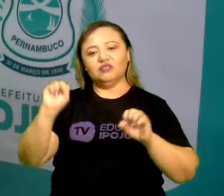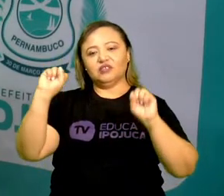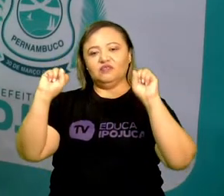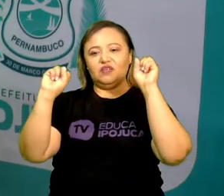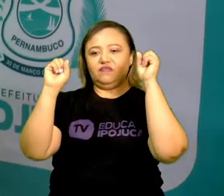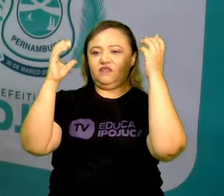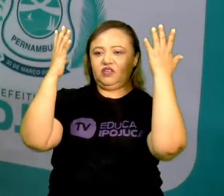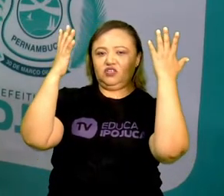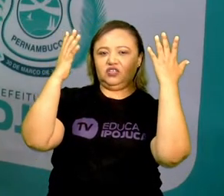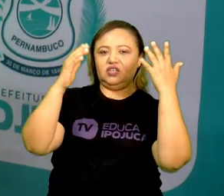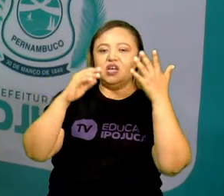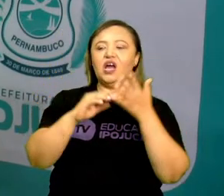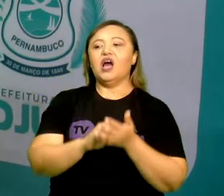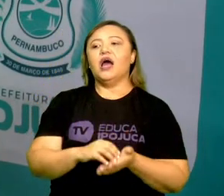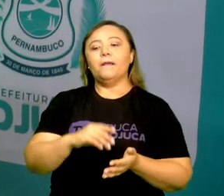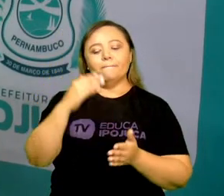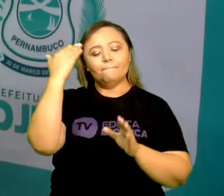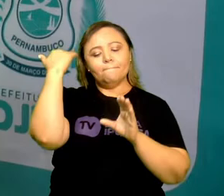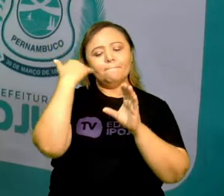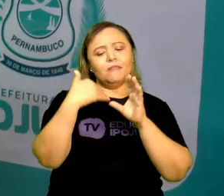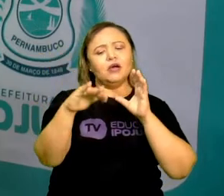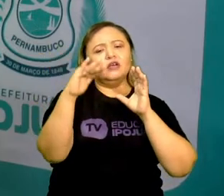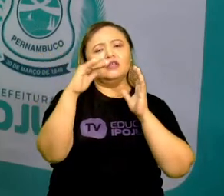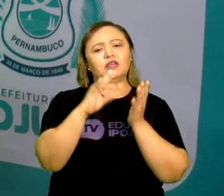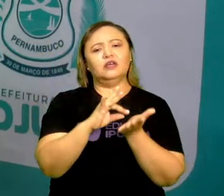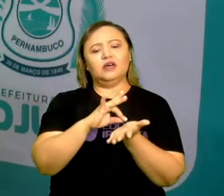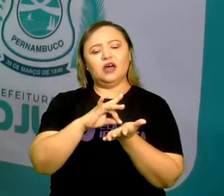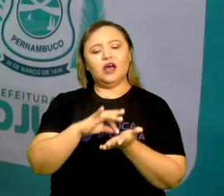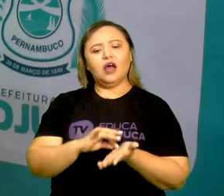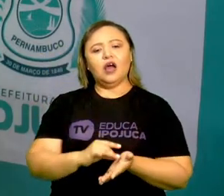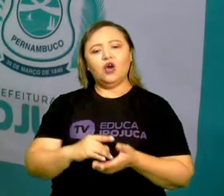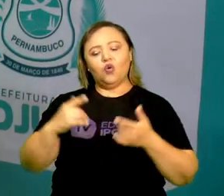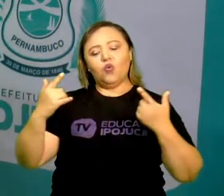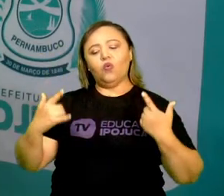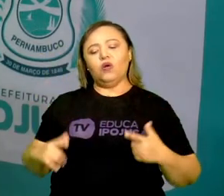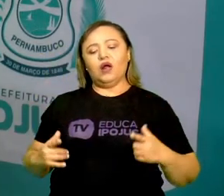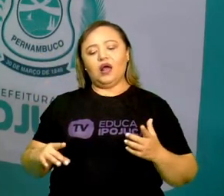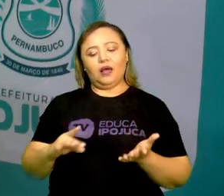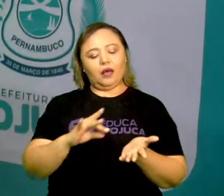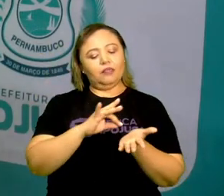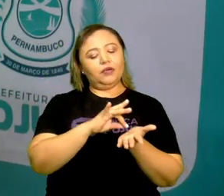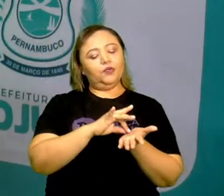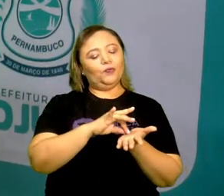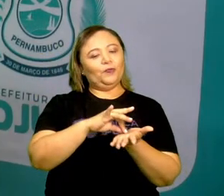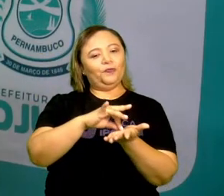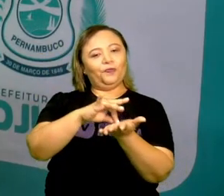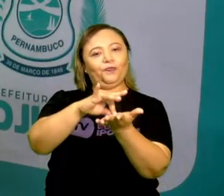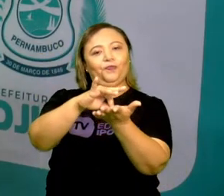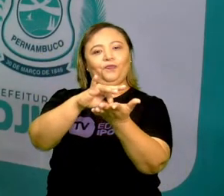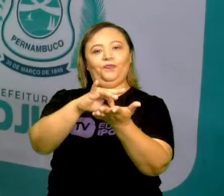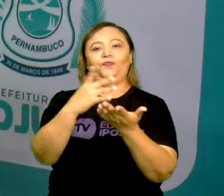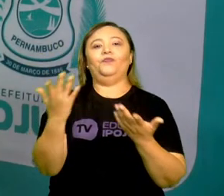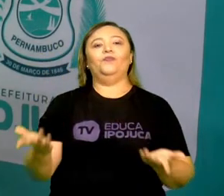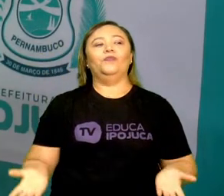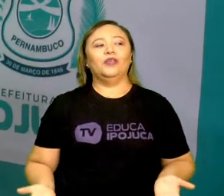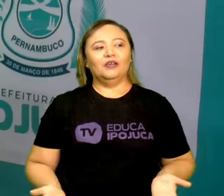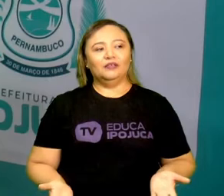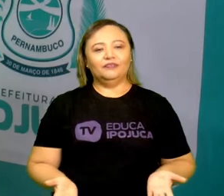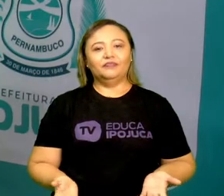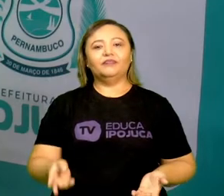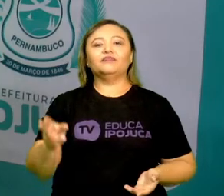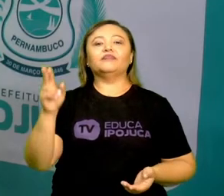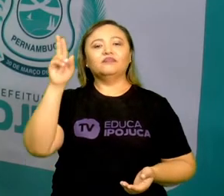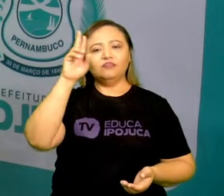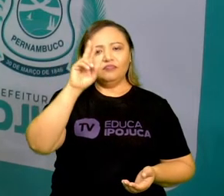vai em localização, manda a localização fixa e a pessoa onde está vai encontrar você pelaquela localização. Quem aqui já